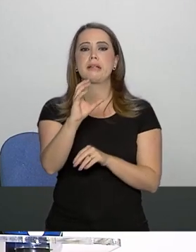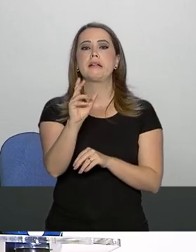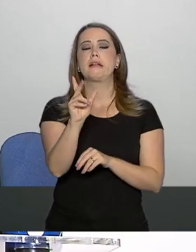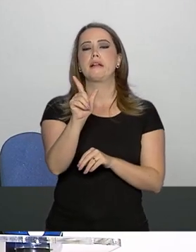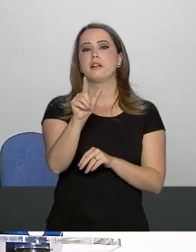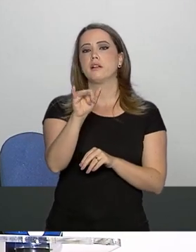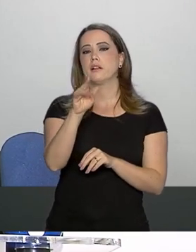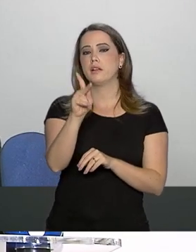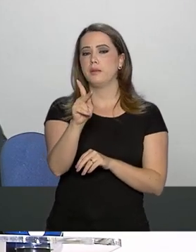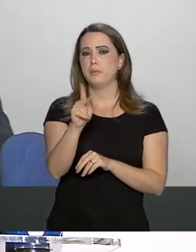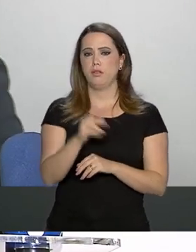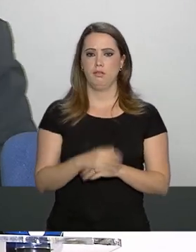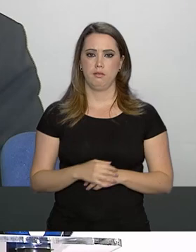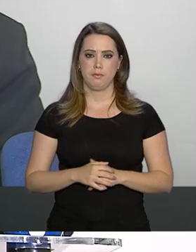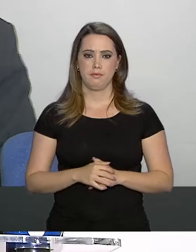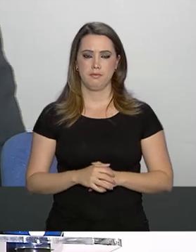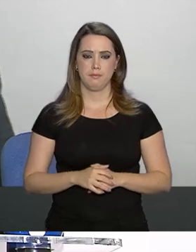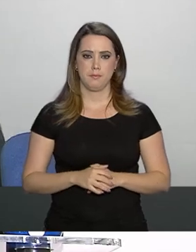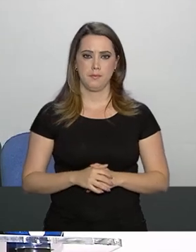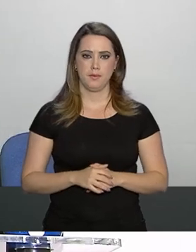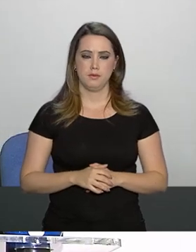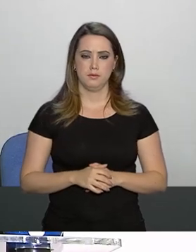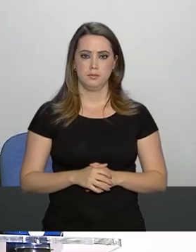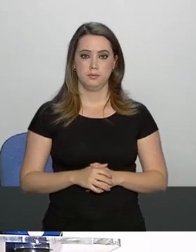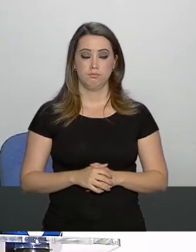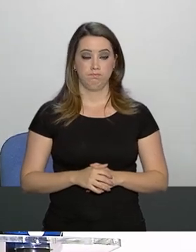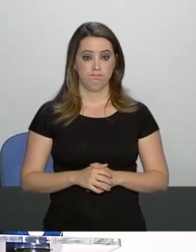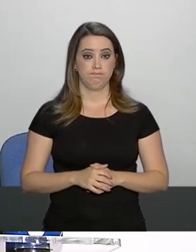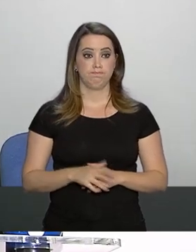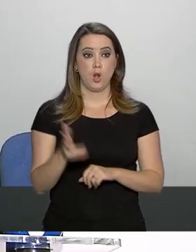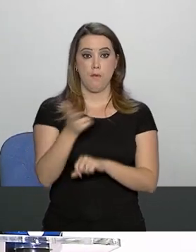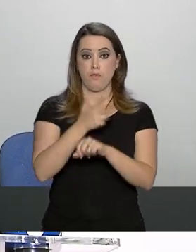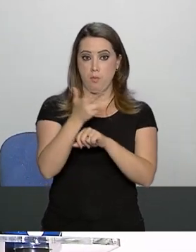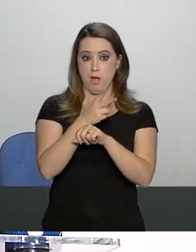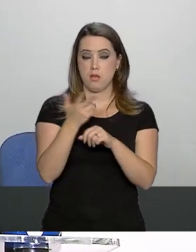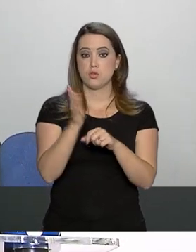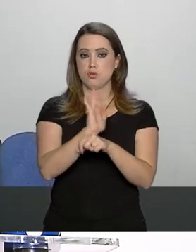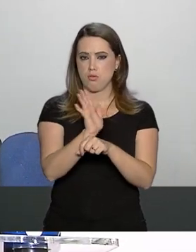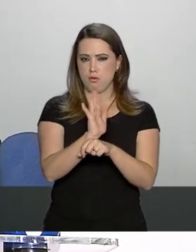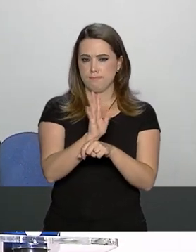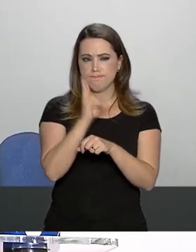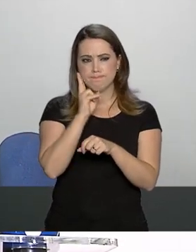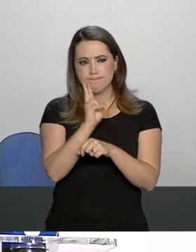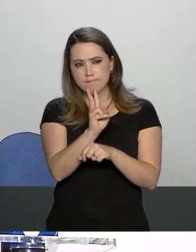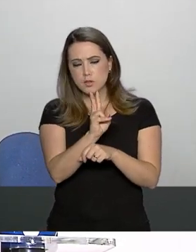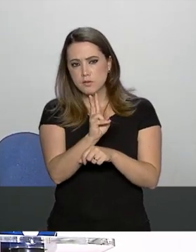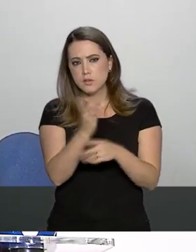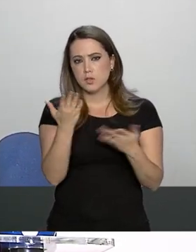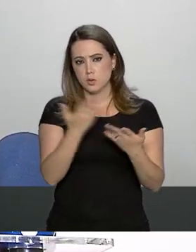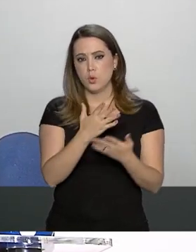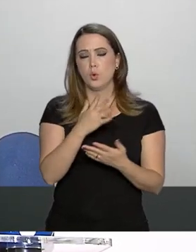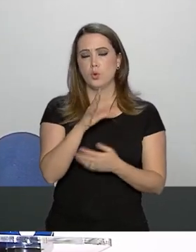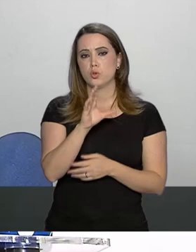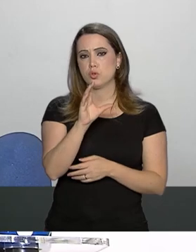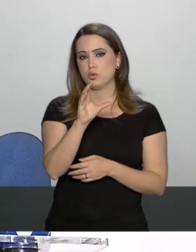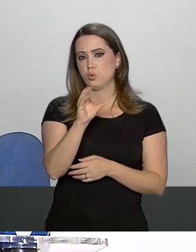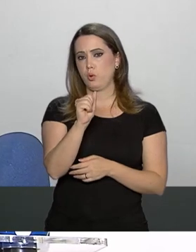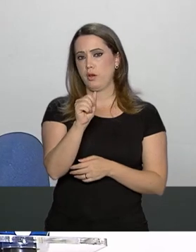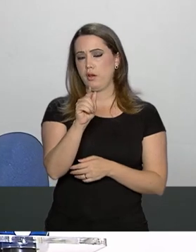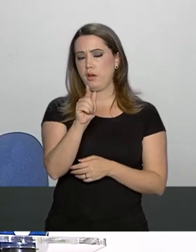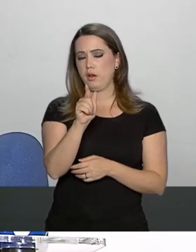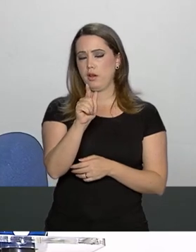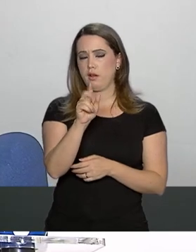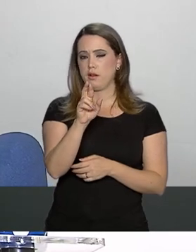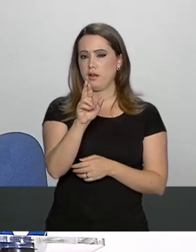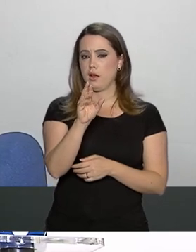anteriores. Está muito bem. Obrigado. As imagens postadas no Twitter do vereador Carlos Bolsonaro são de